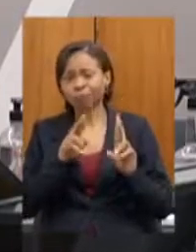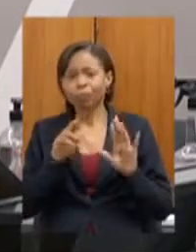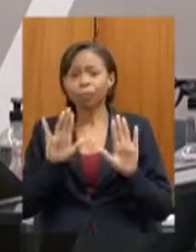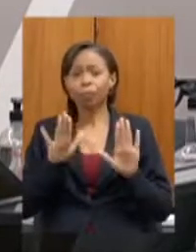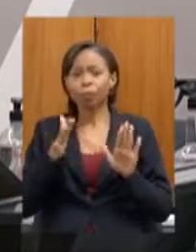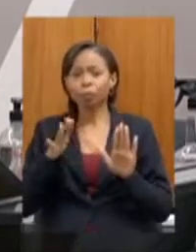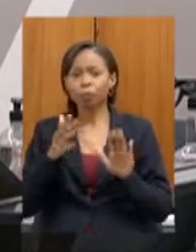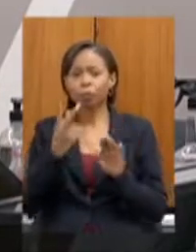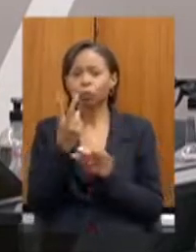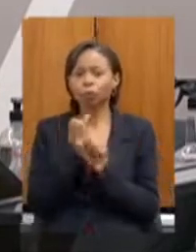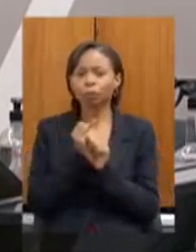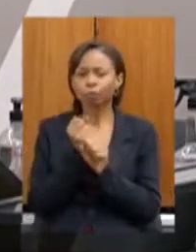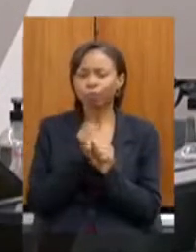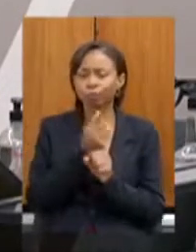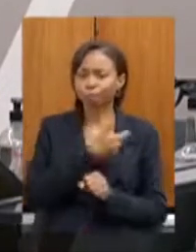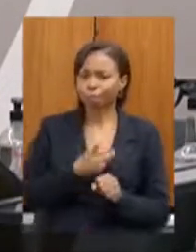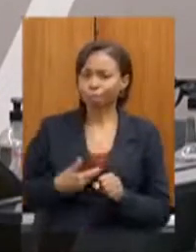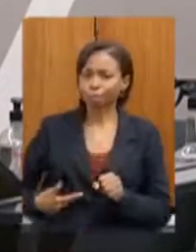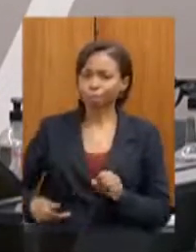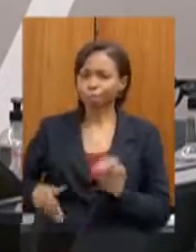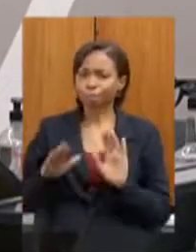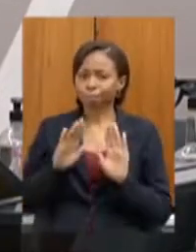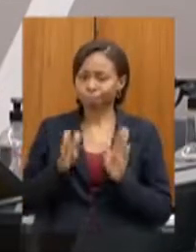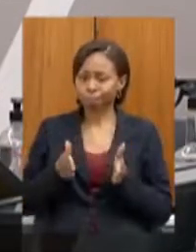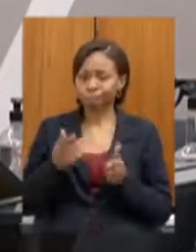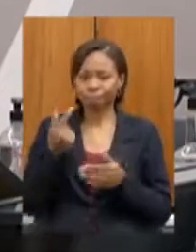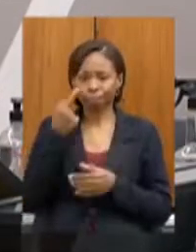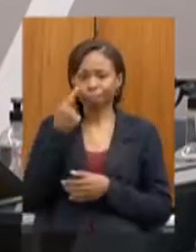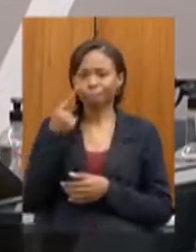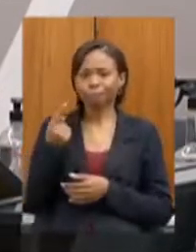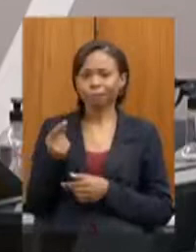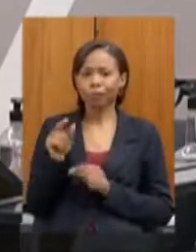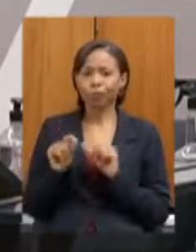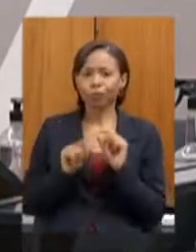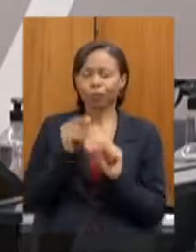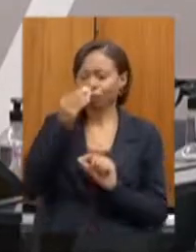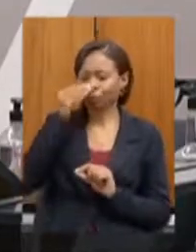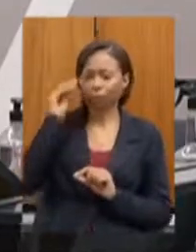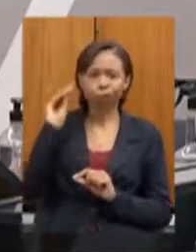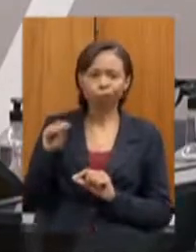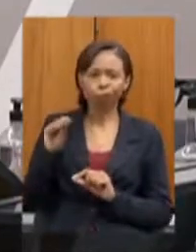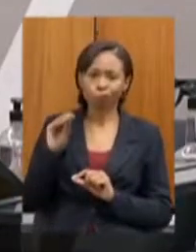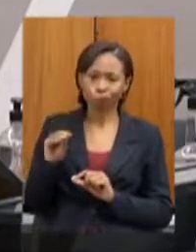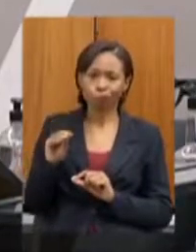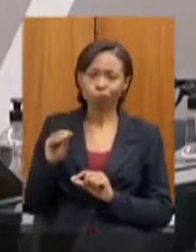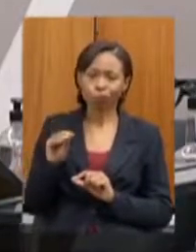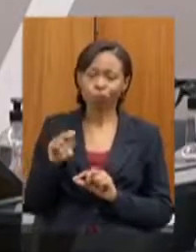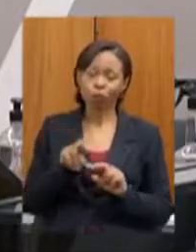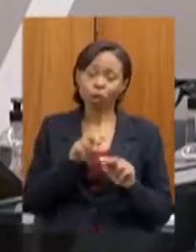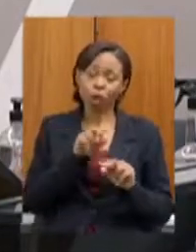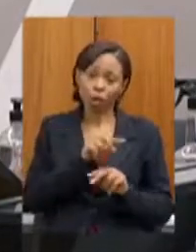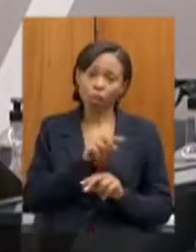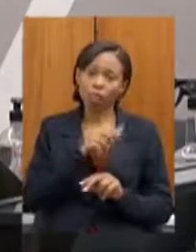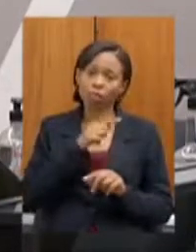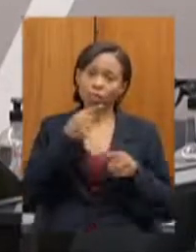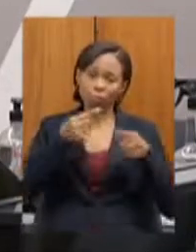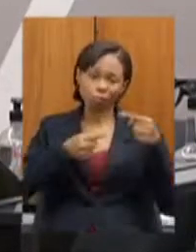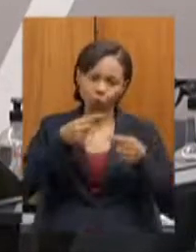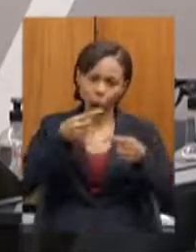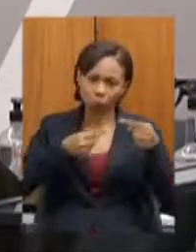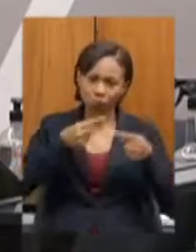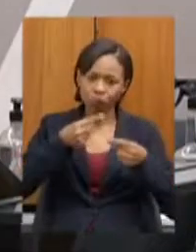governo nós temos observado um abandono tanto das políticas quanto dos